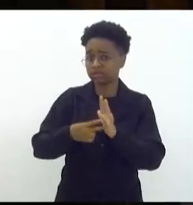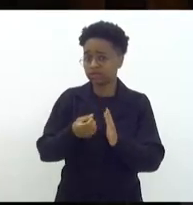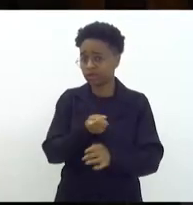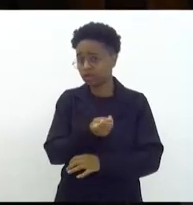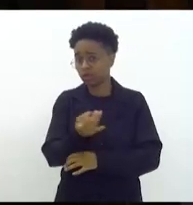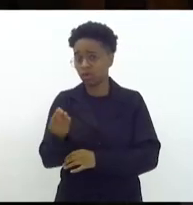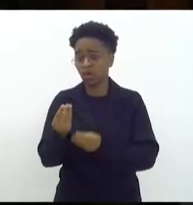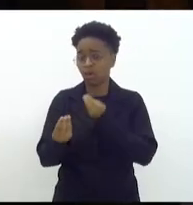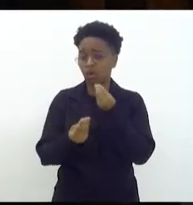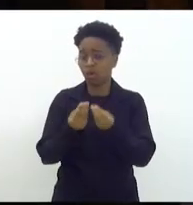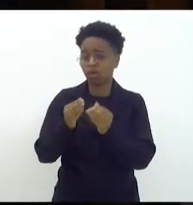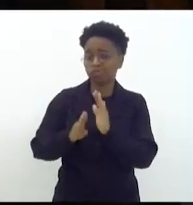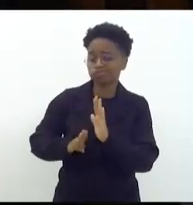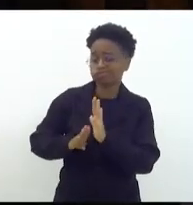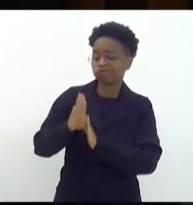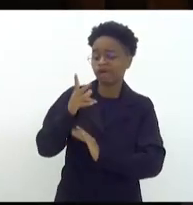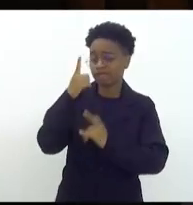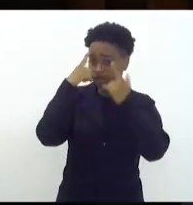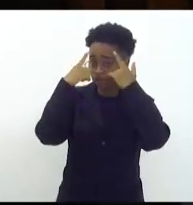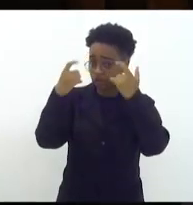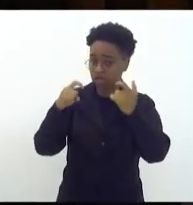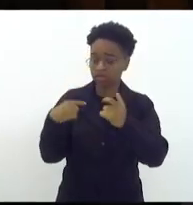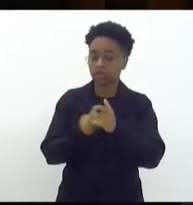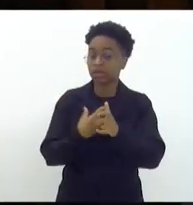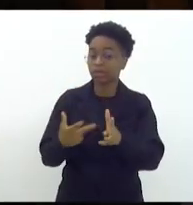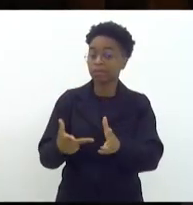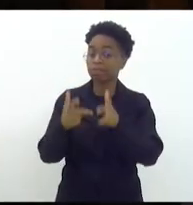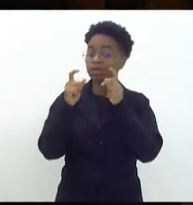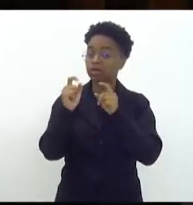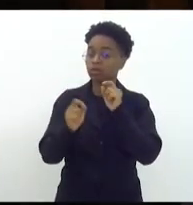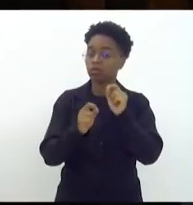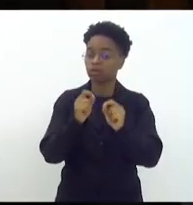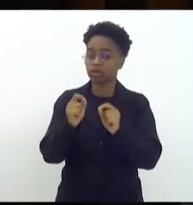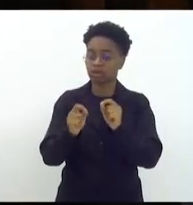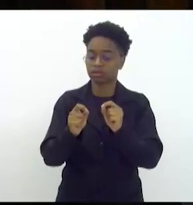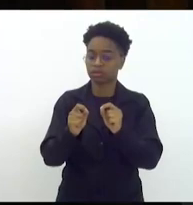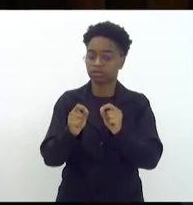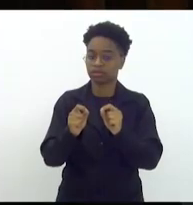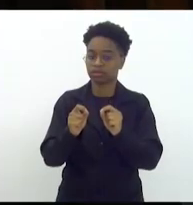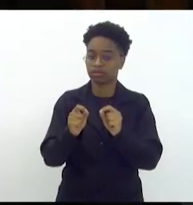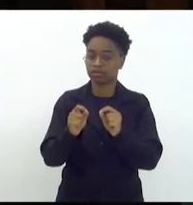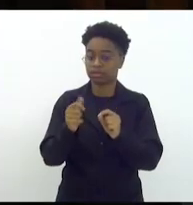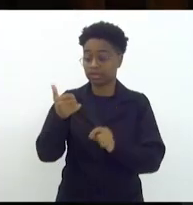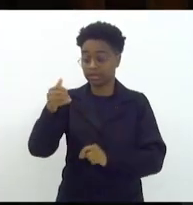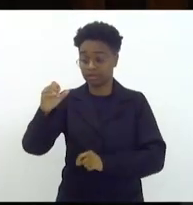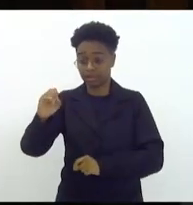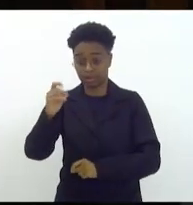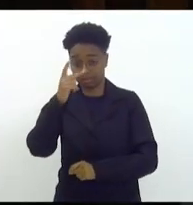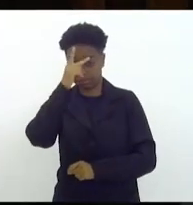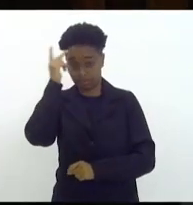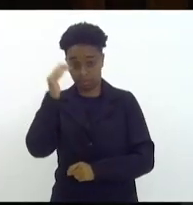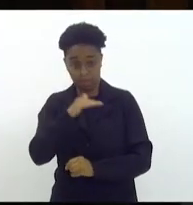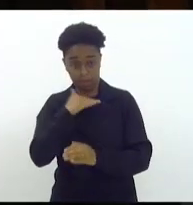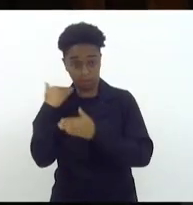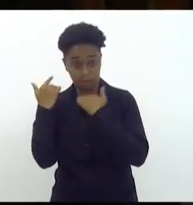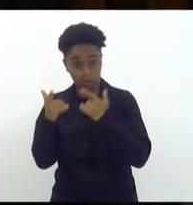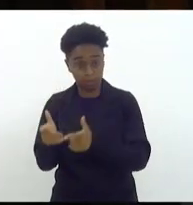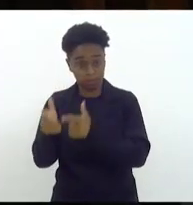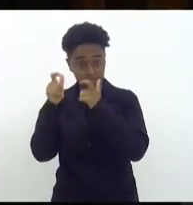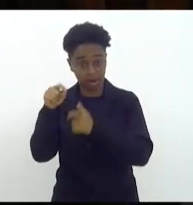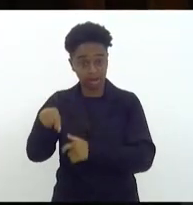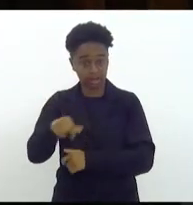aumento da violência o que a gente vê de cada 10 vítimas de assassinato no estado do Rio de Janeiro